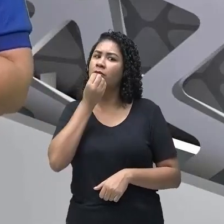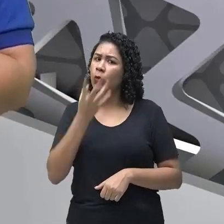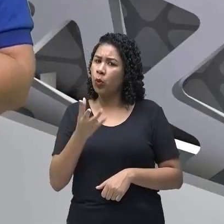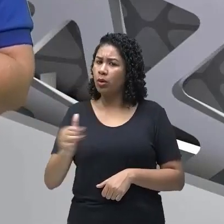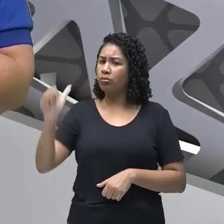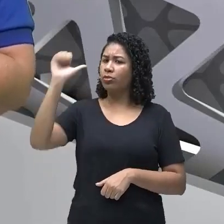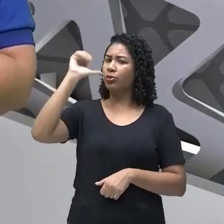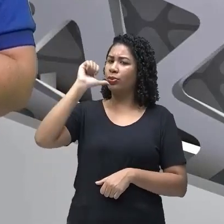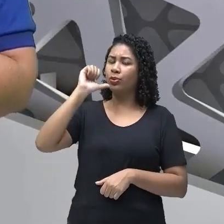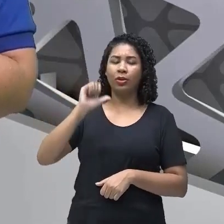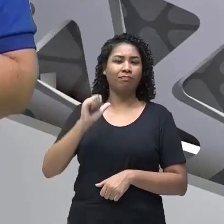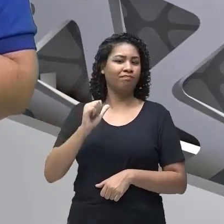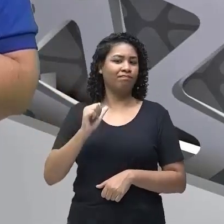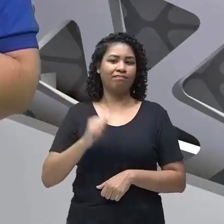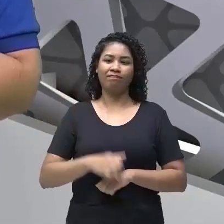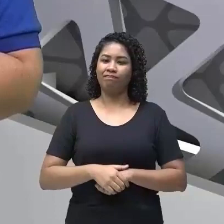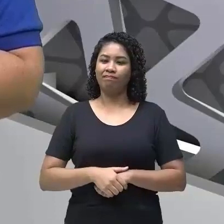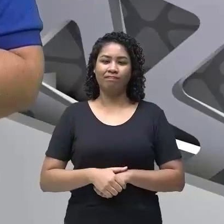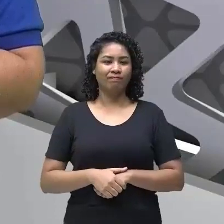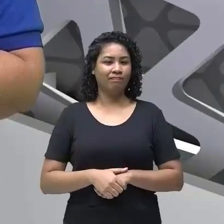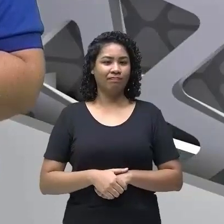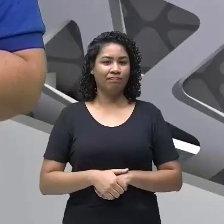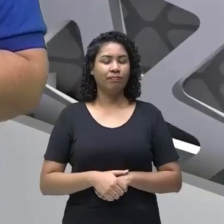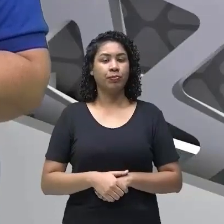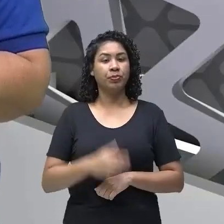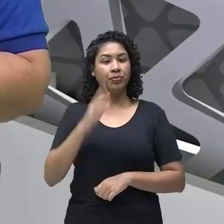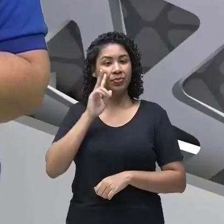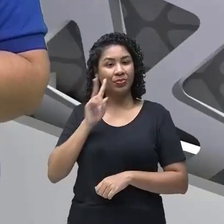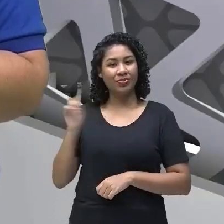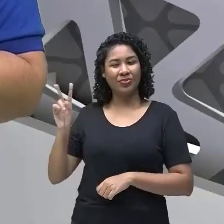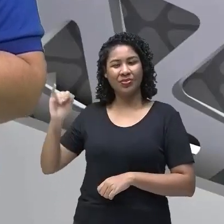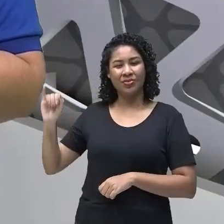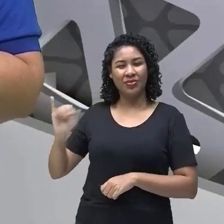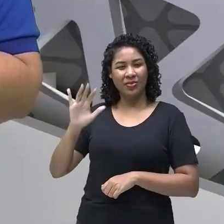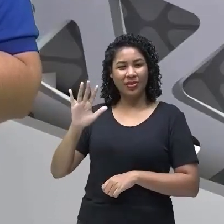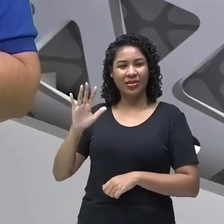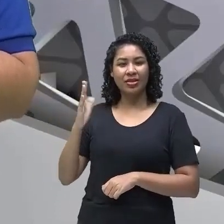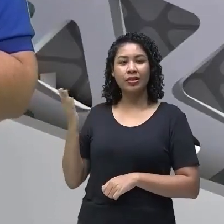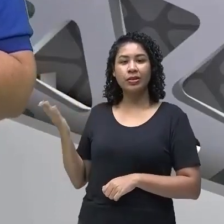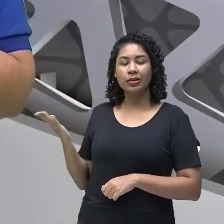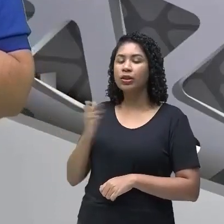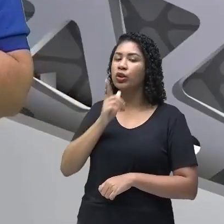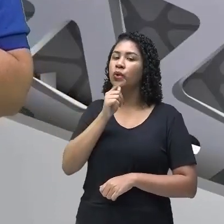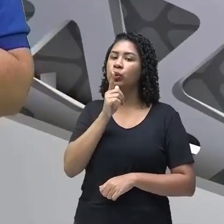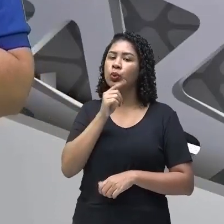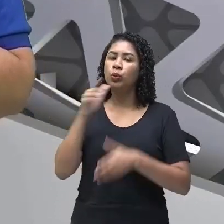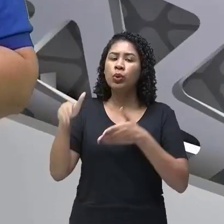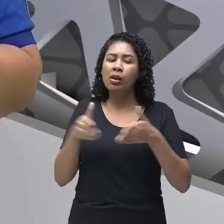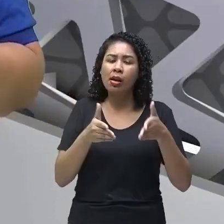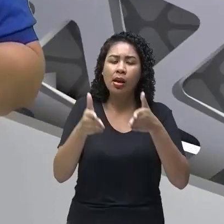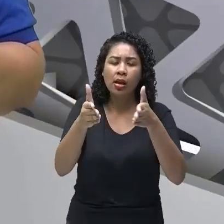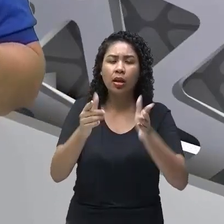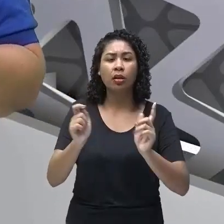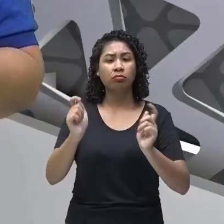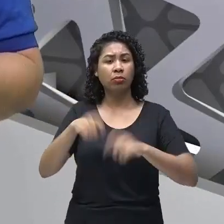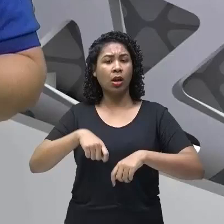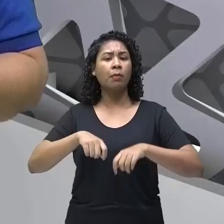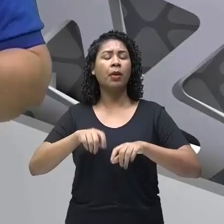ingestão. Trouxe uma outra imagem, pessoas tomando banho no rio, né? Que pode também